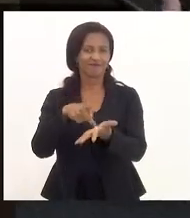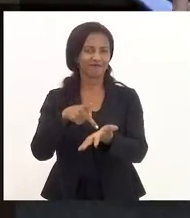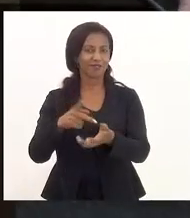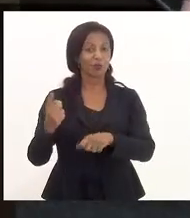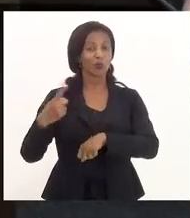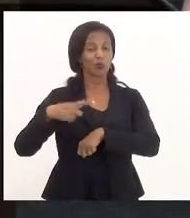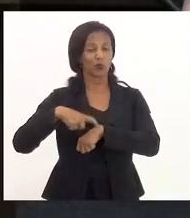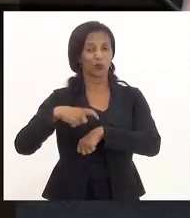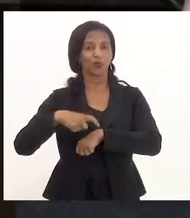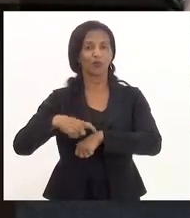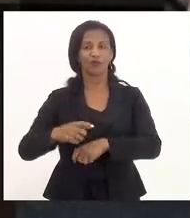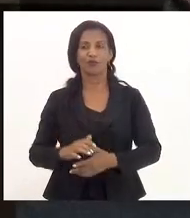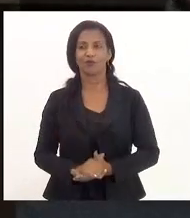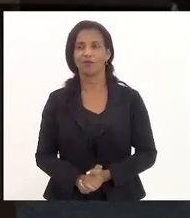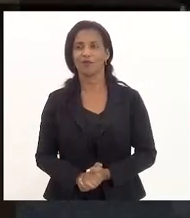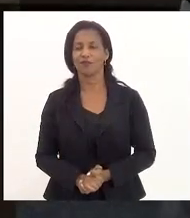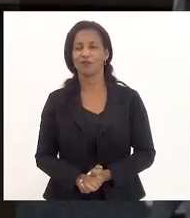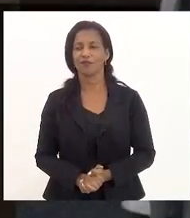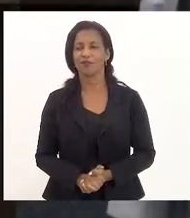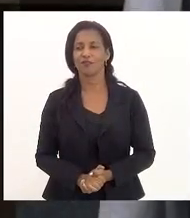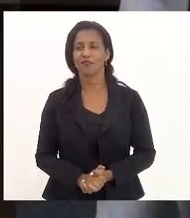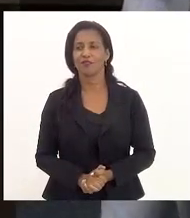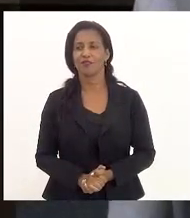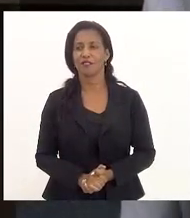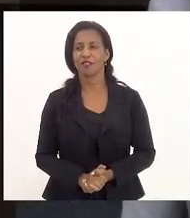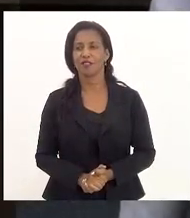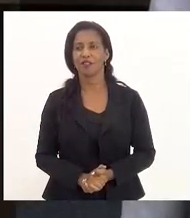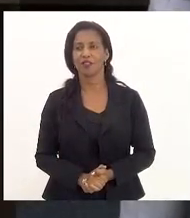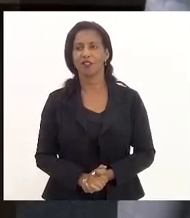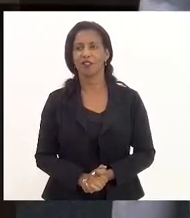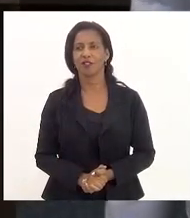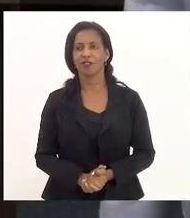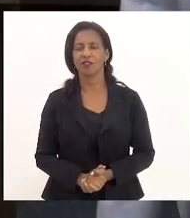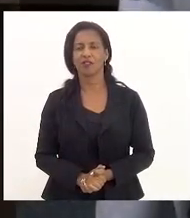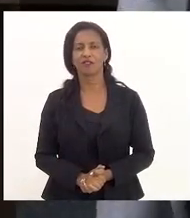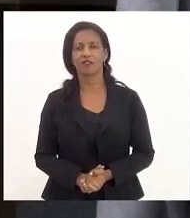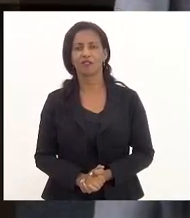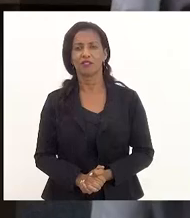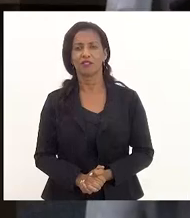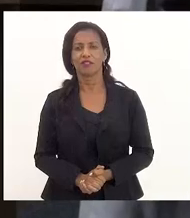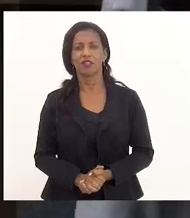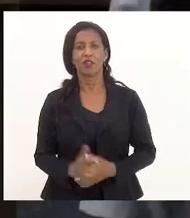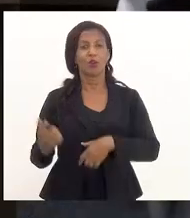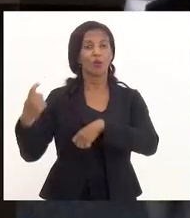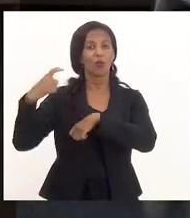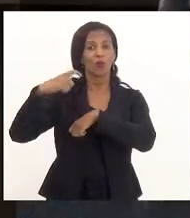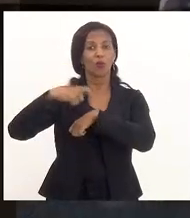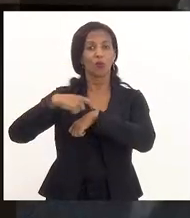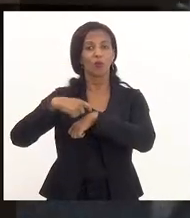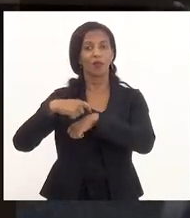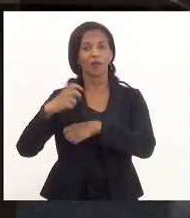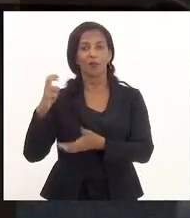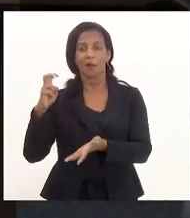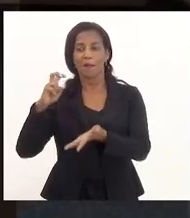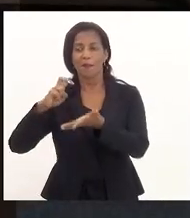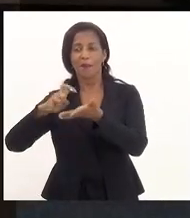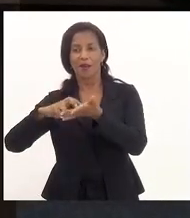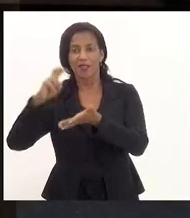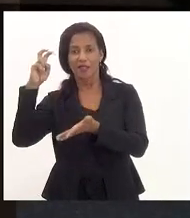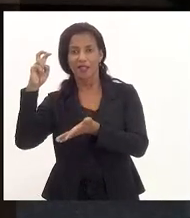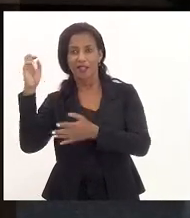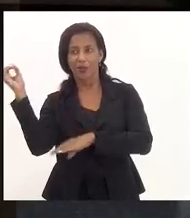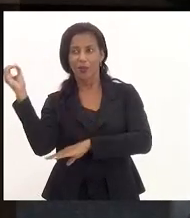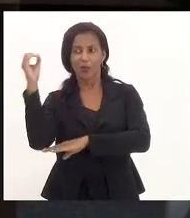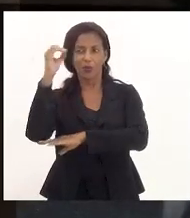momento... Dia da Árvore também. É o momento que o dia e a noite são absolutamente